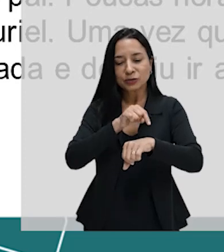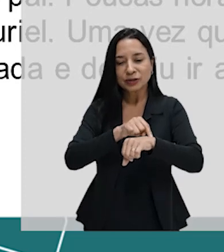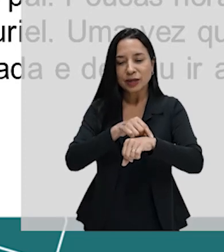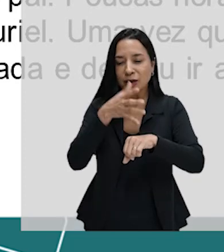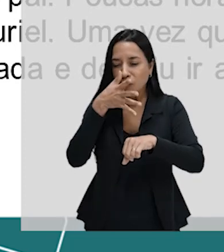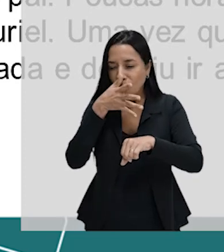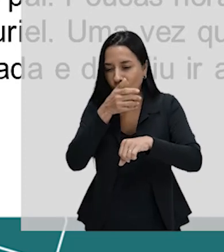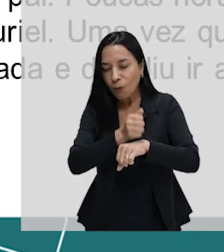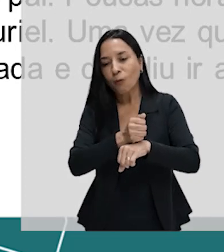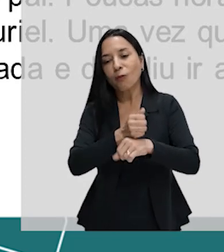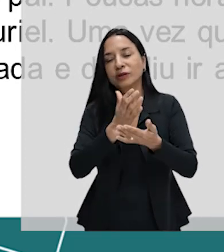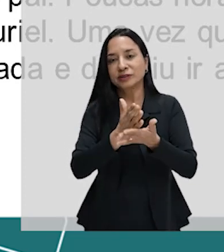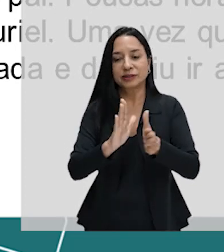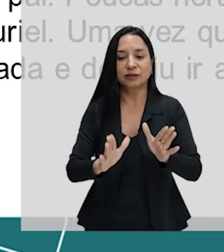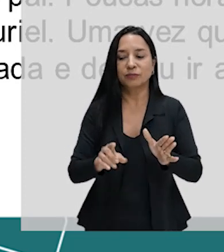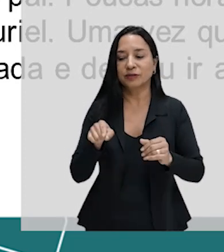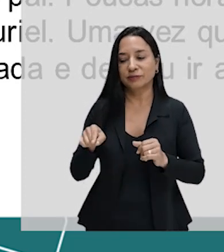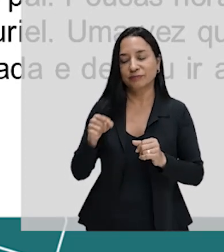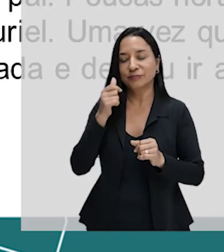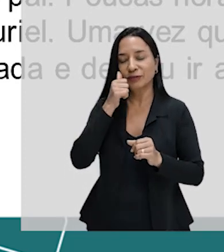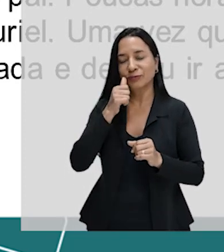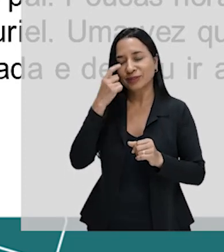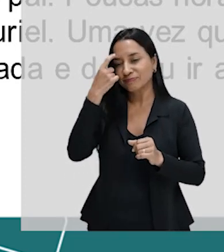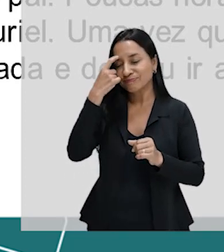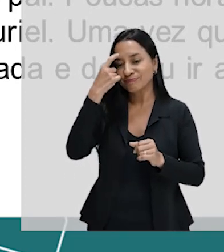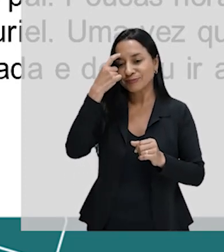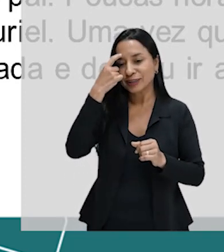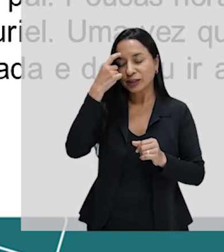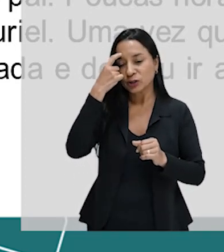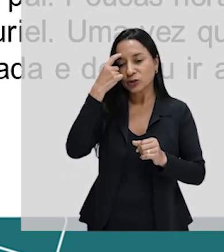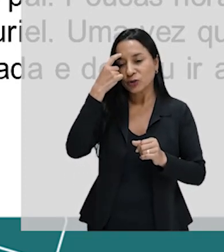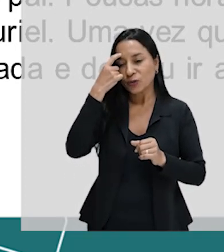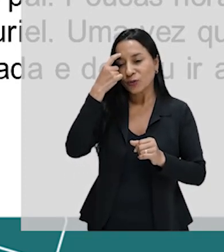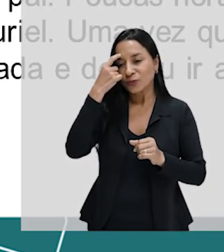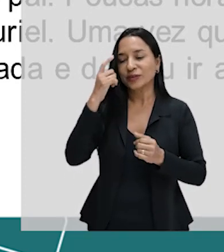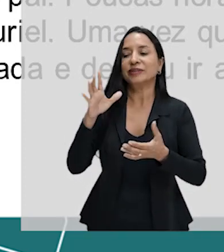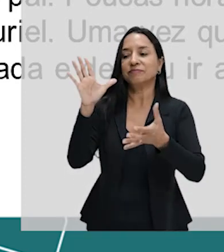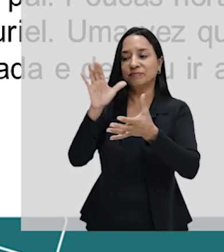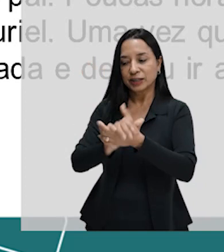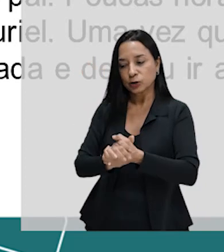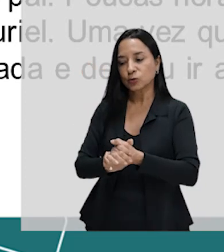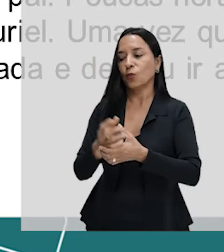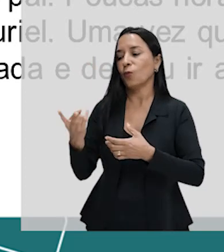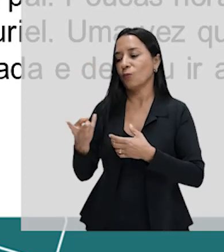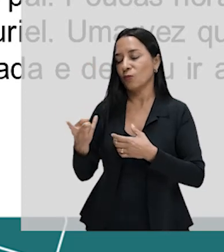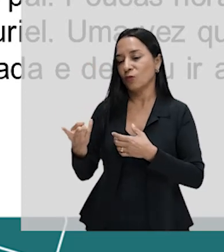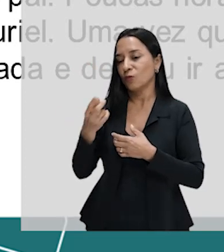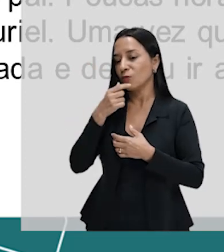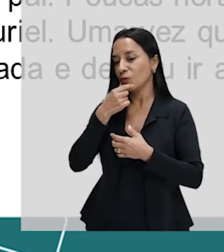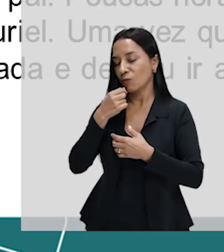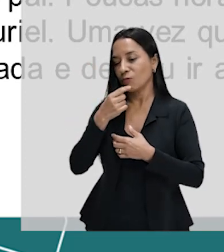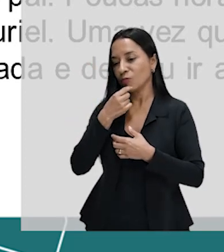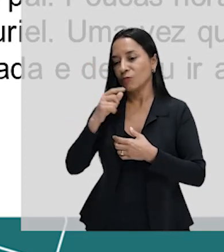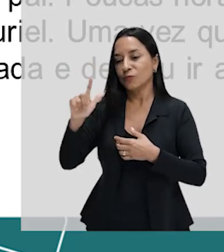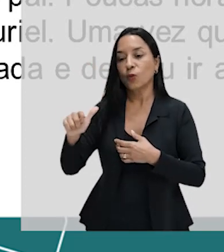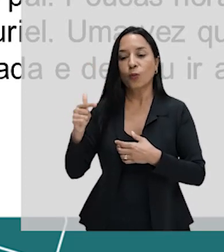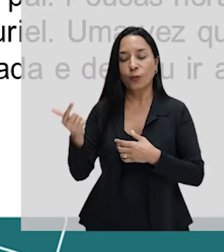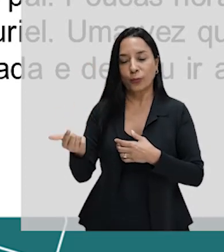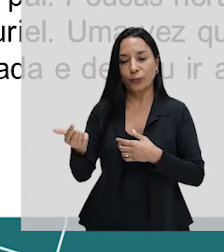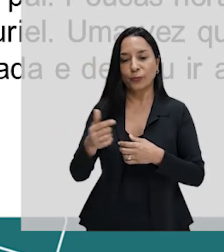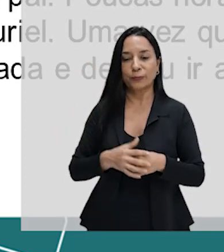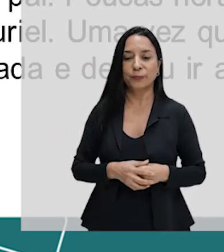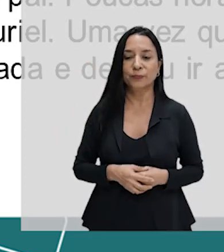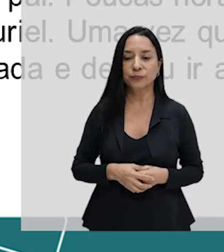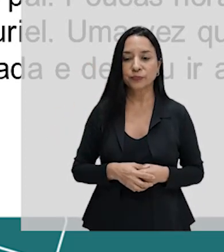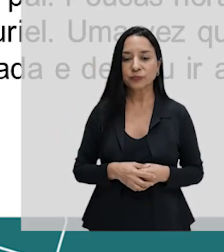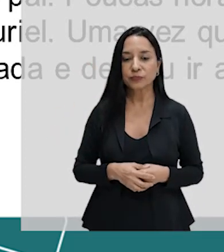expirar, Isabel reconsidera a proposta do seu pai e acaba por se casar com o pretendente proposto pelo seu pai.